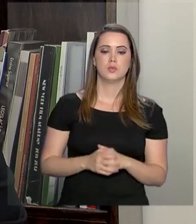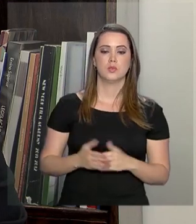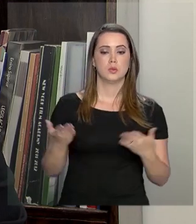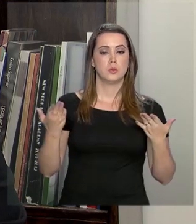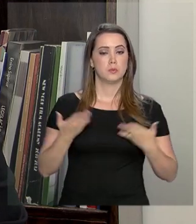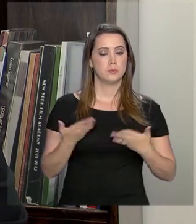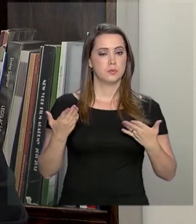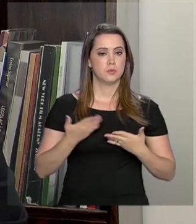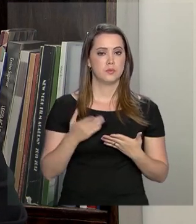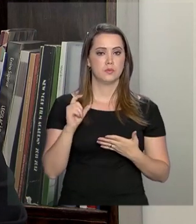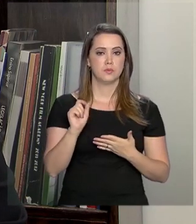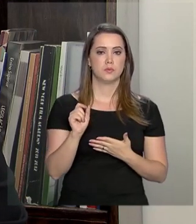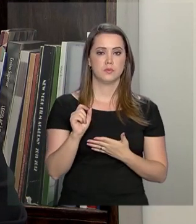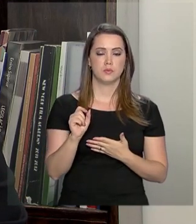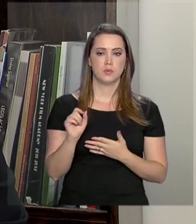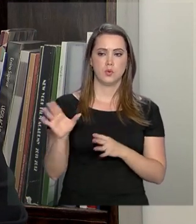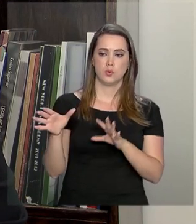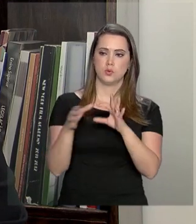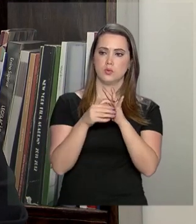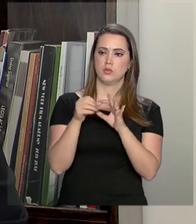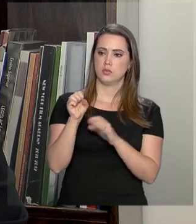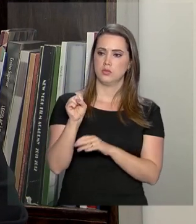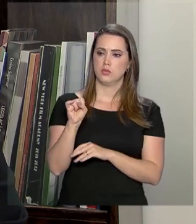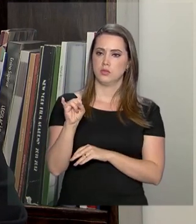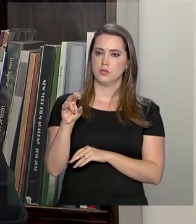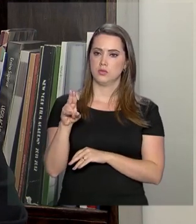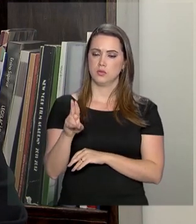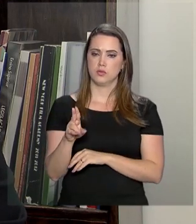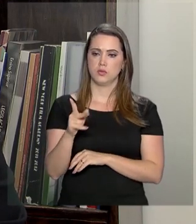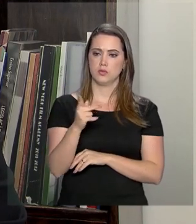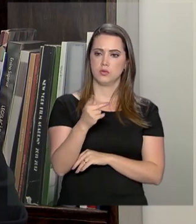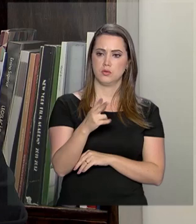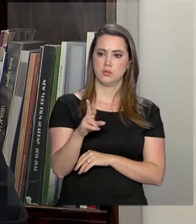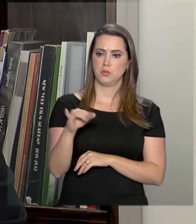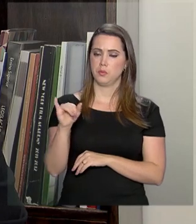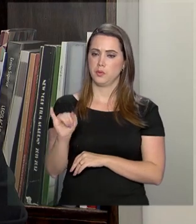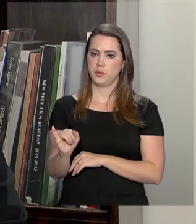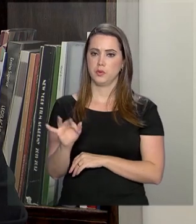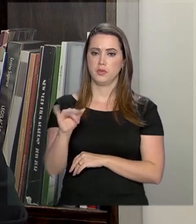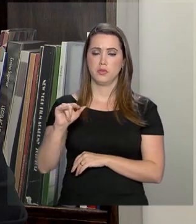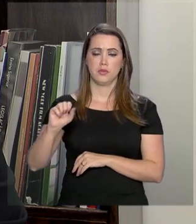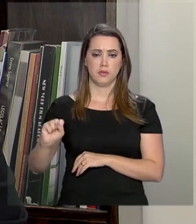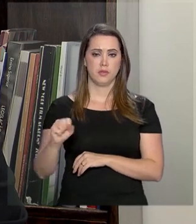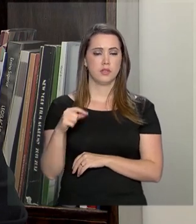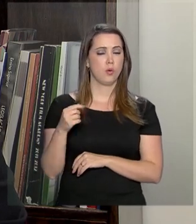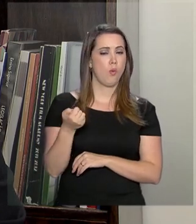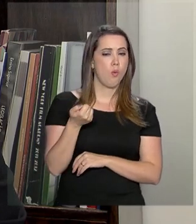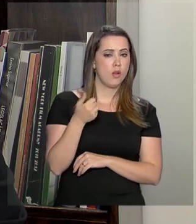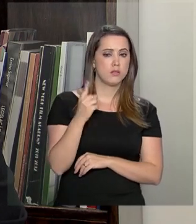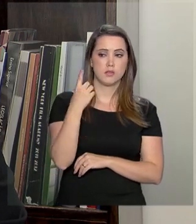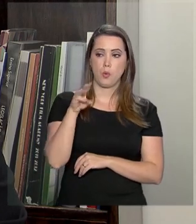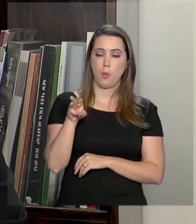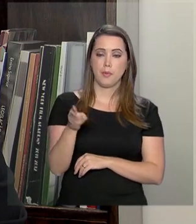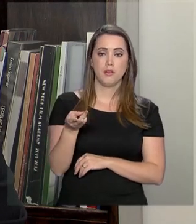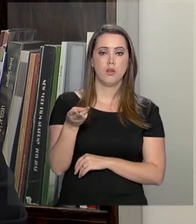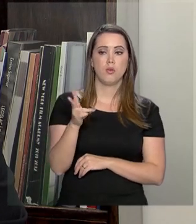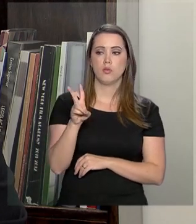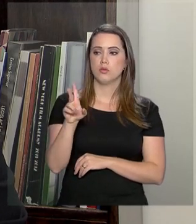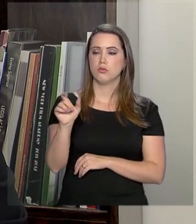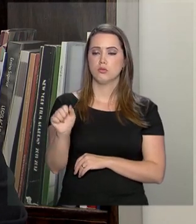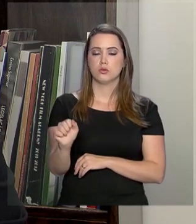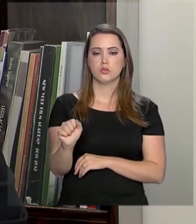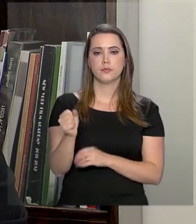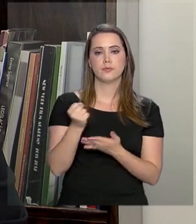Hoje, se somado SISU, ProUni e FIES, nós temos quase um milhão de vagas